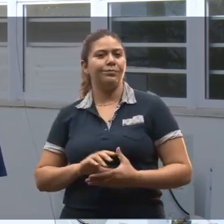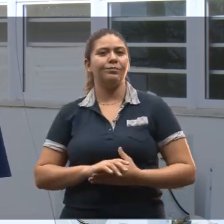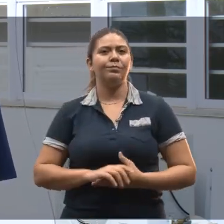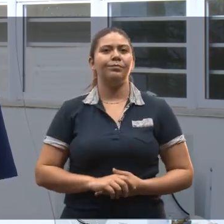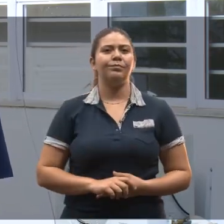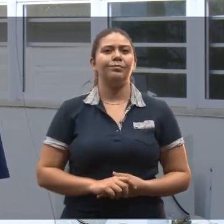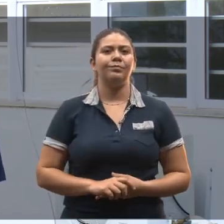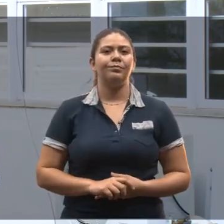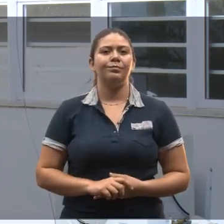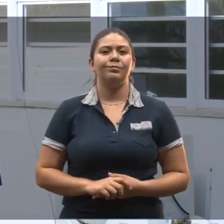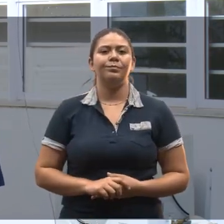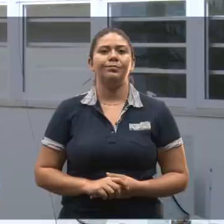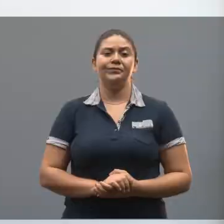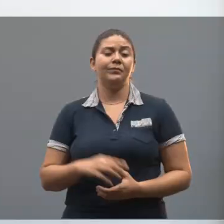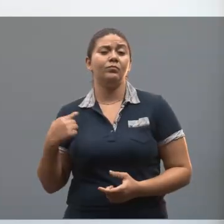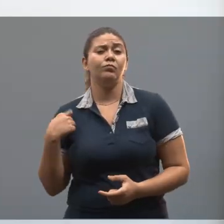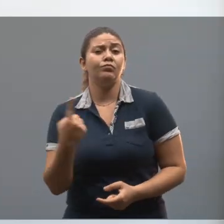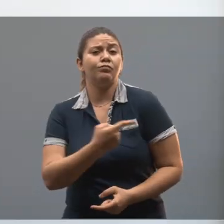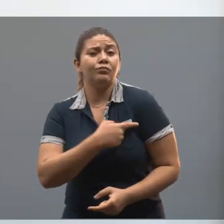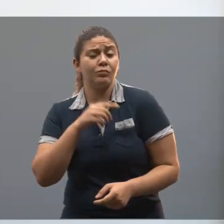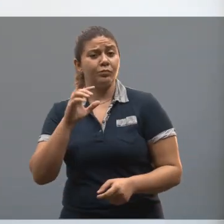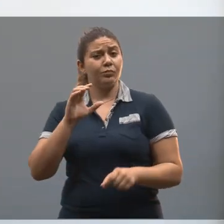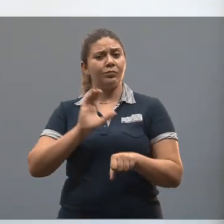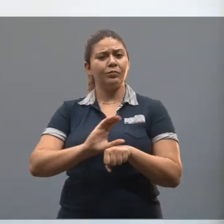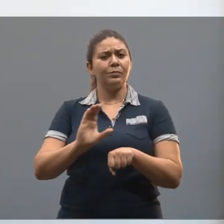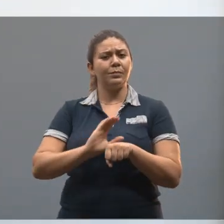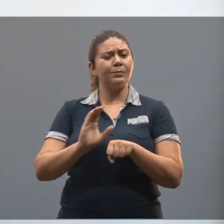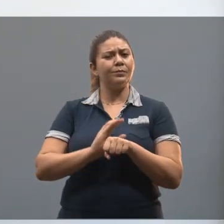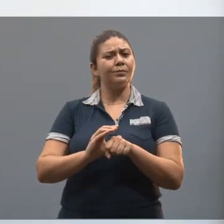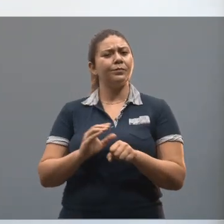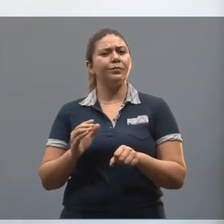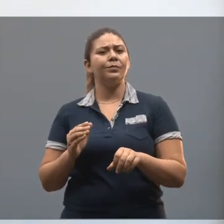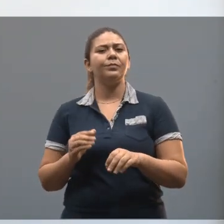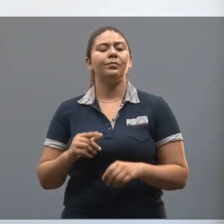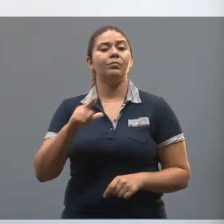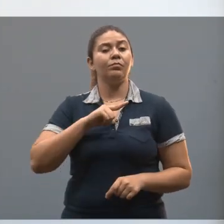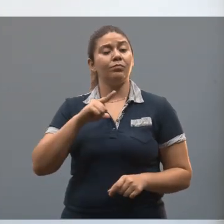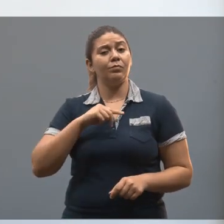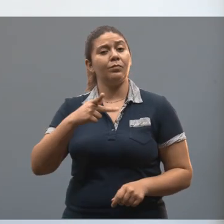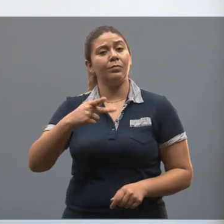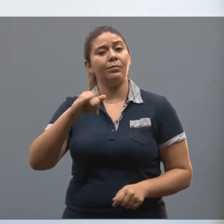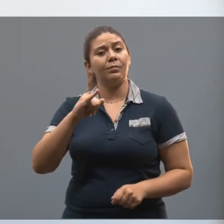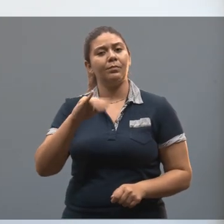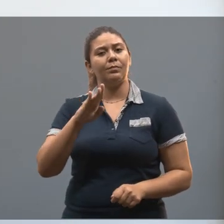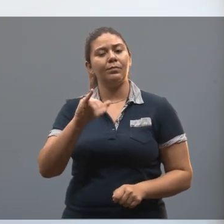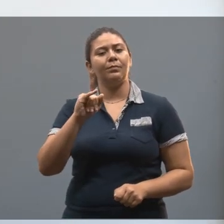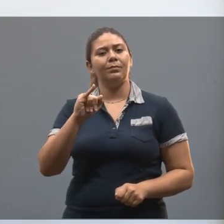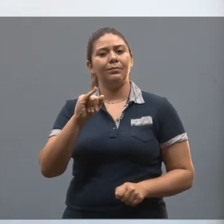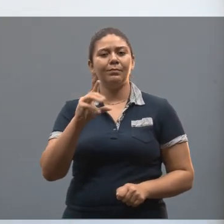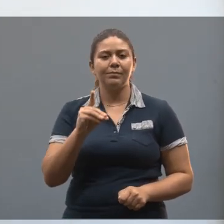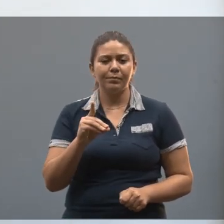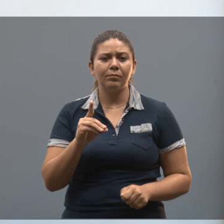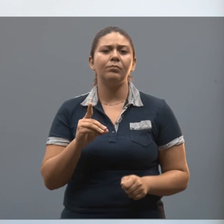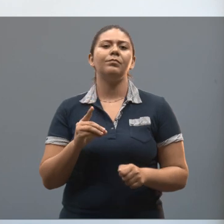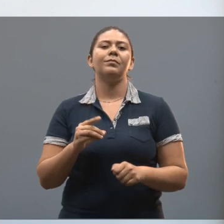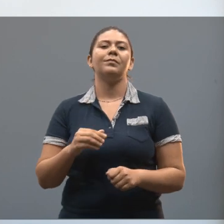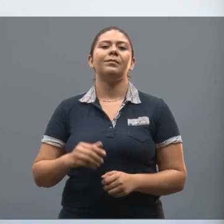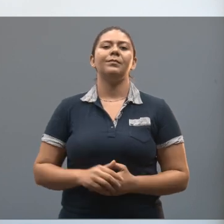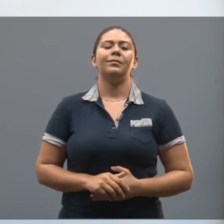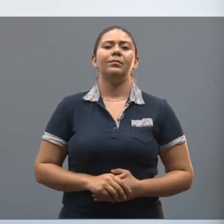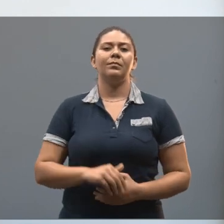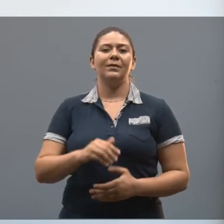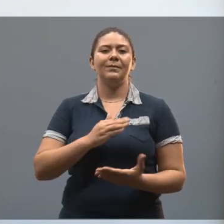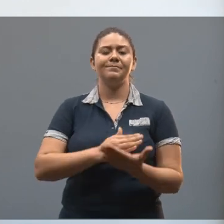preso a uma ou outra escolha. O nosso curso participa do PIBID, que é o Programa Institucional de Bolsas de